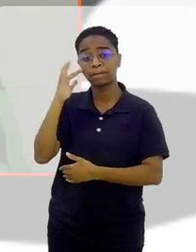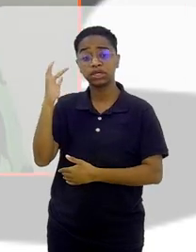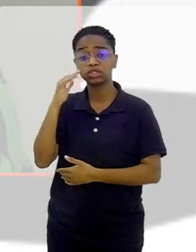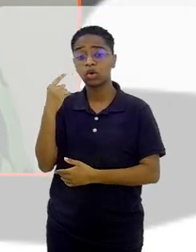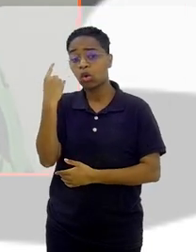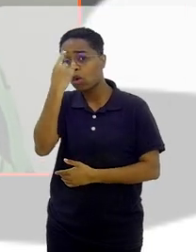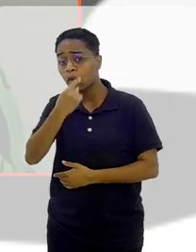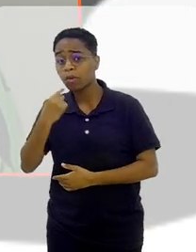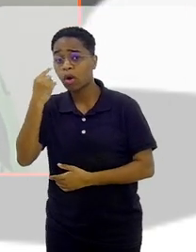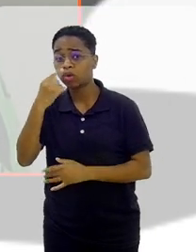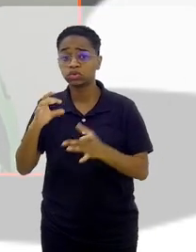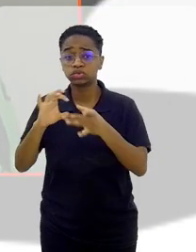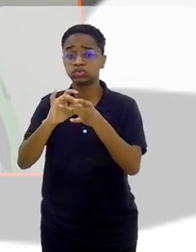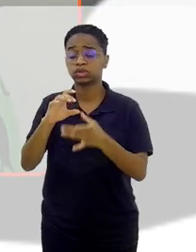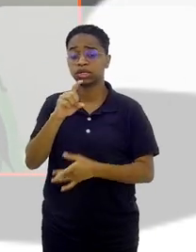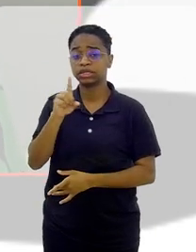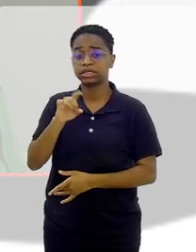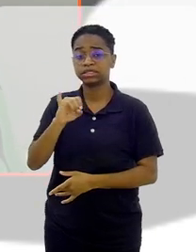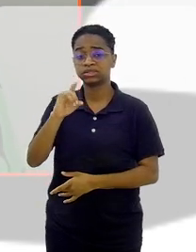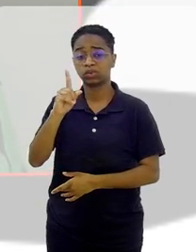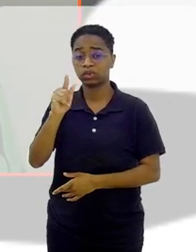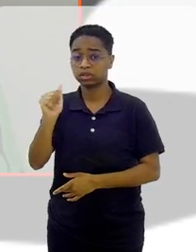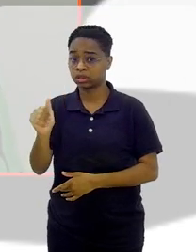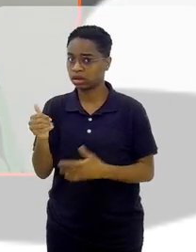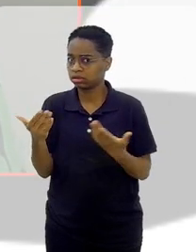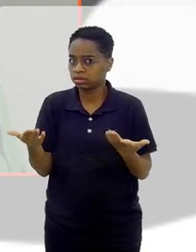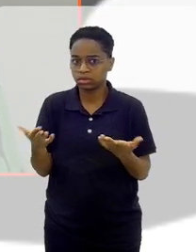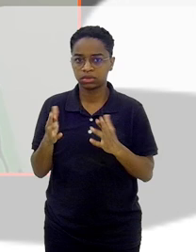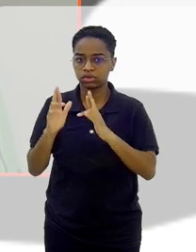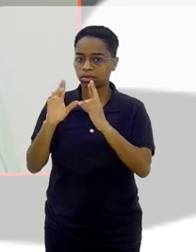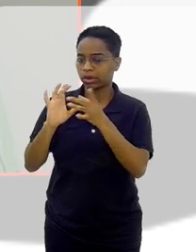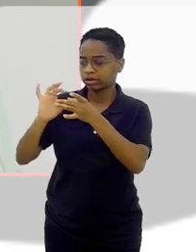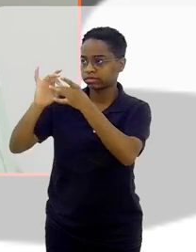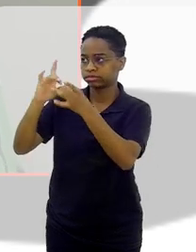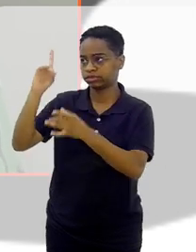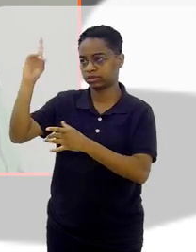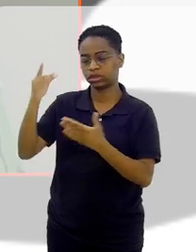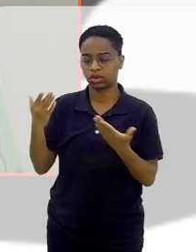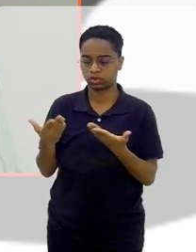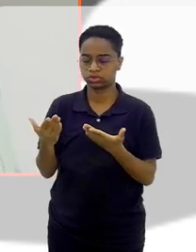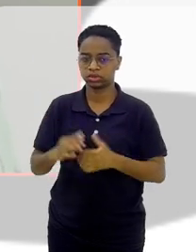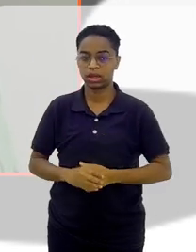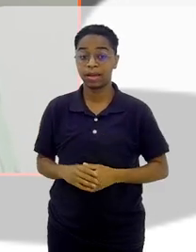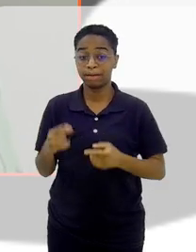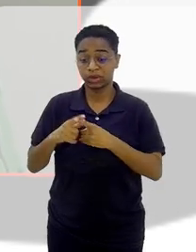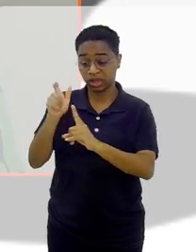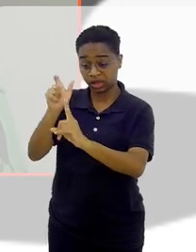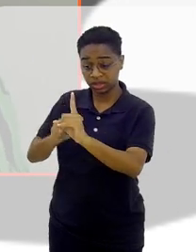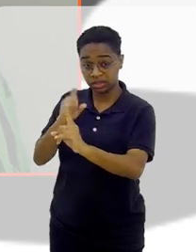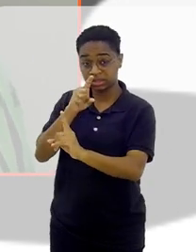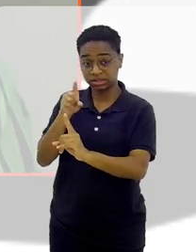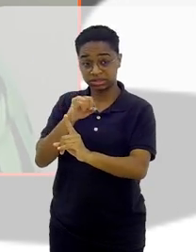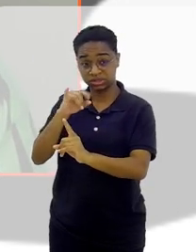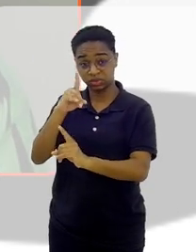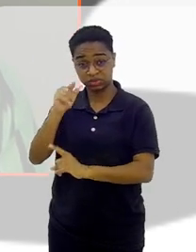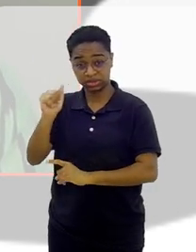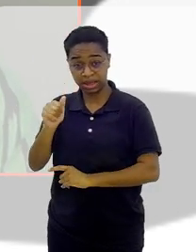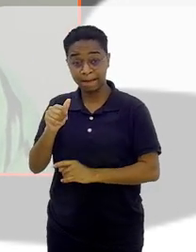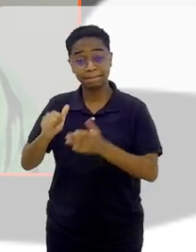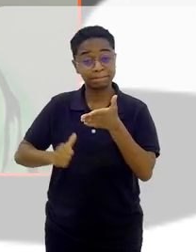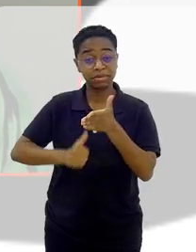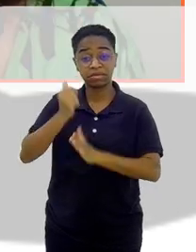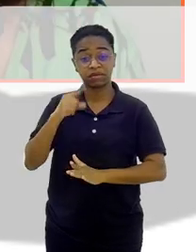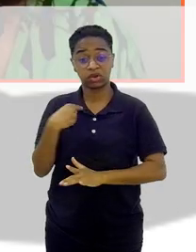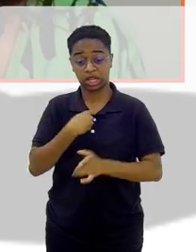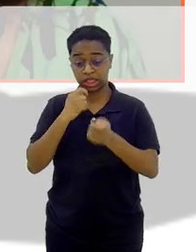com a doutora Zilda Arnes, né? Que Deus a tenha sempre. A doutora Zilda foi a primeira entrevistada de